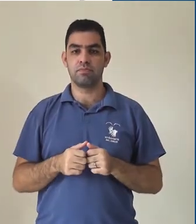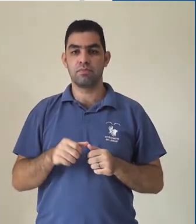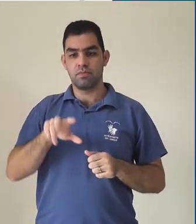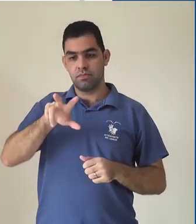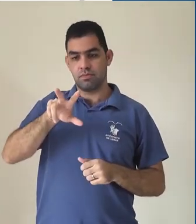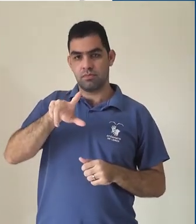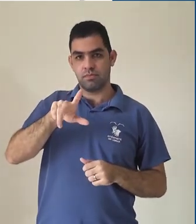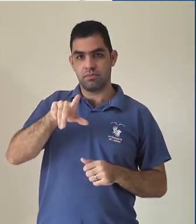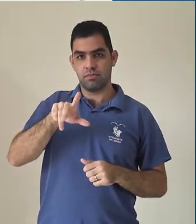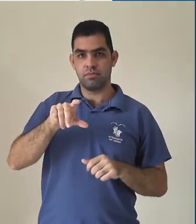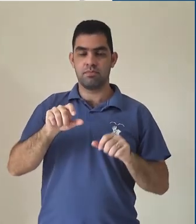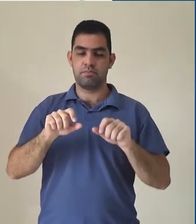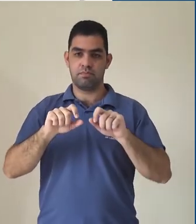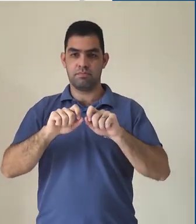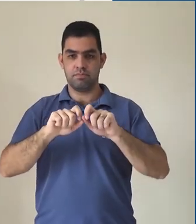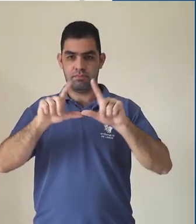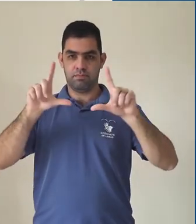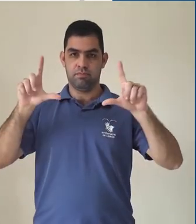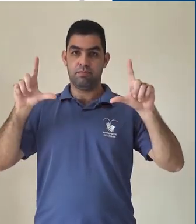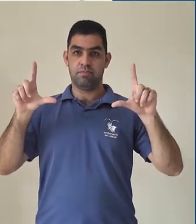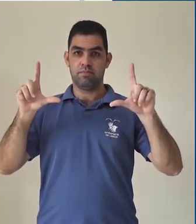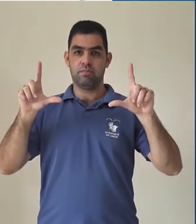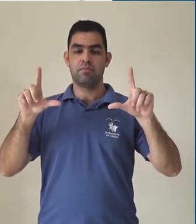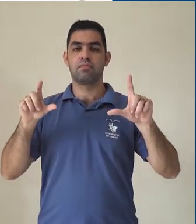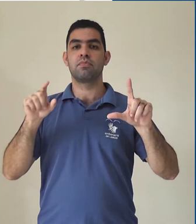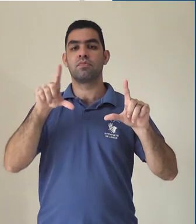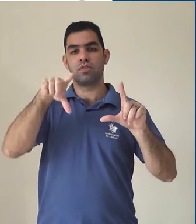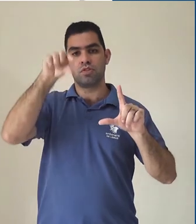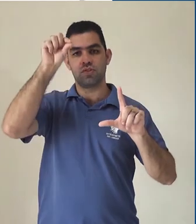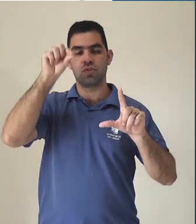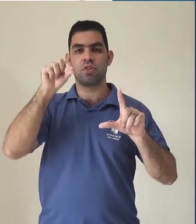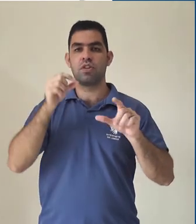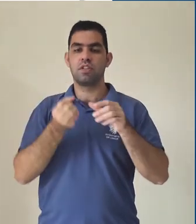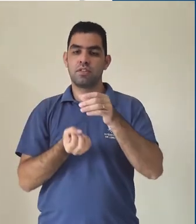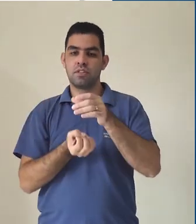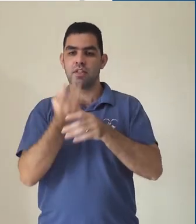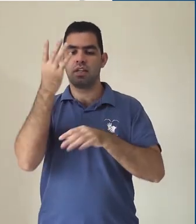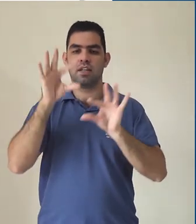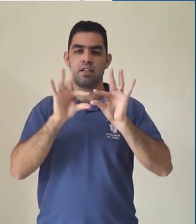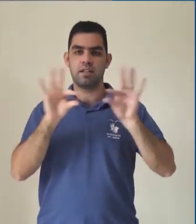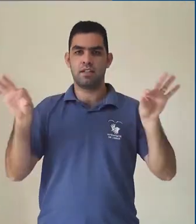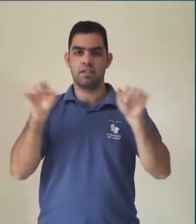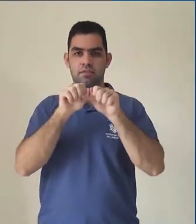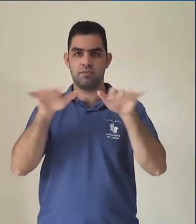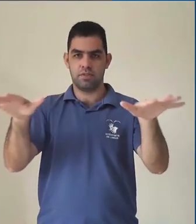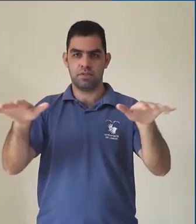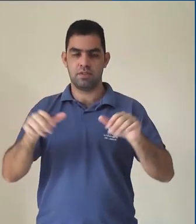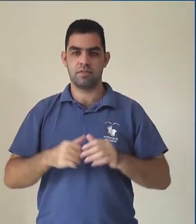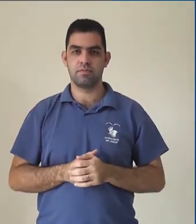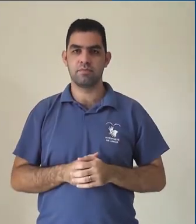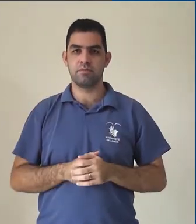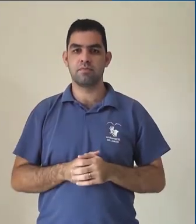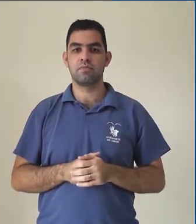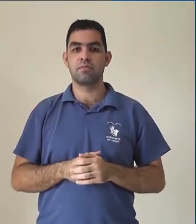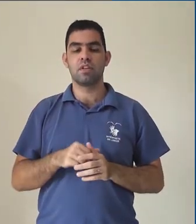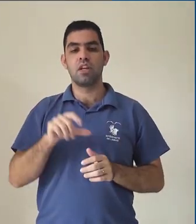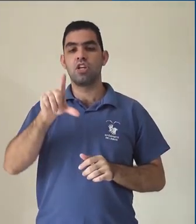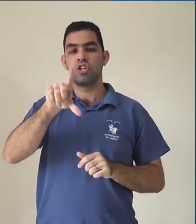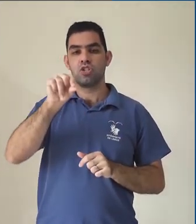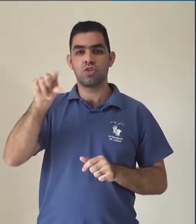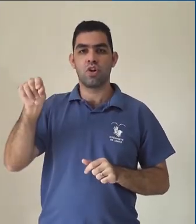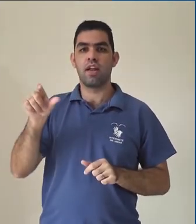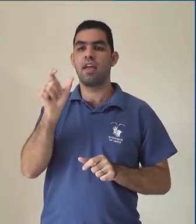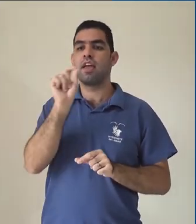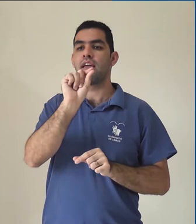Clicamos com o botão direito do mouse sobre o arquivo ou a pasta e selecionamos a opção Gerar link compartilhável. Devemos